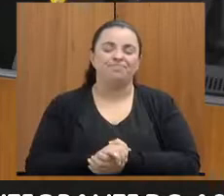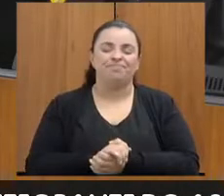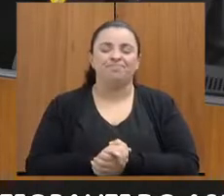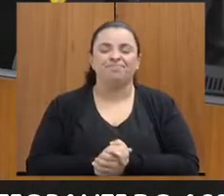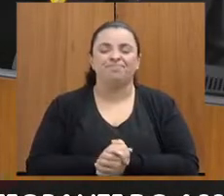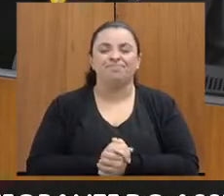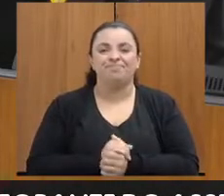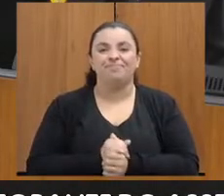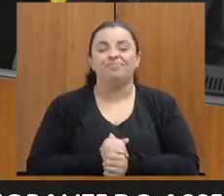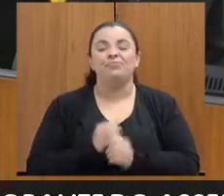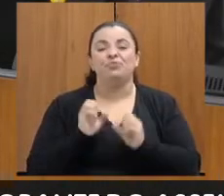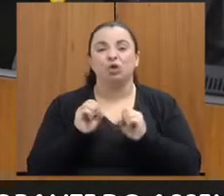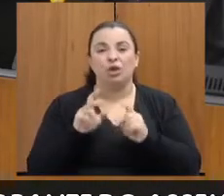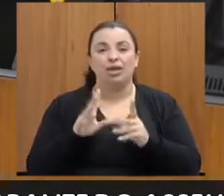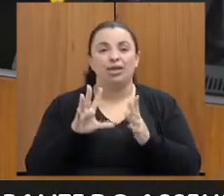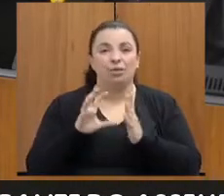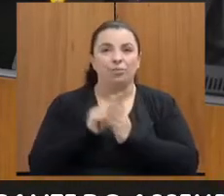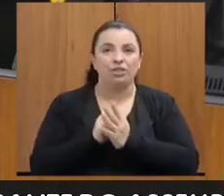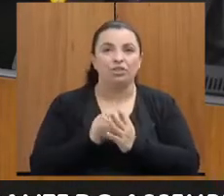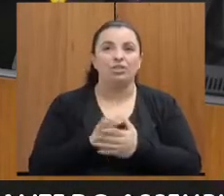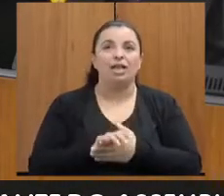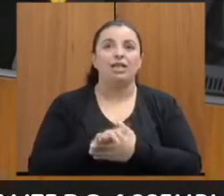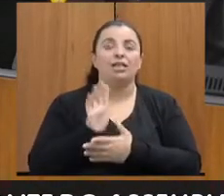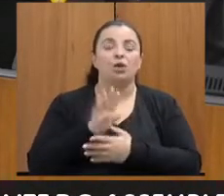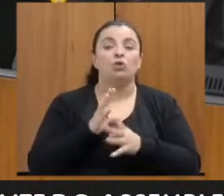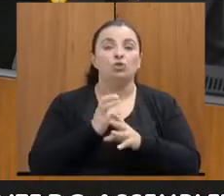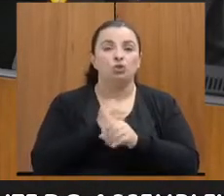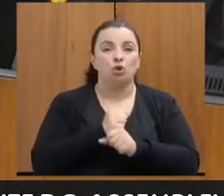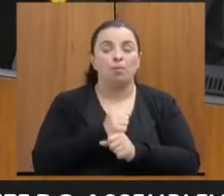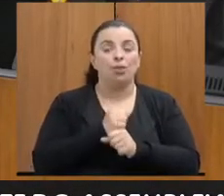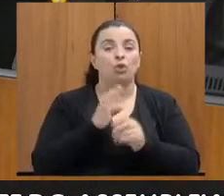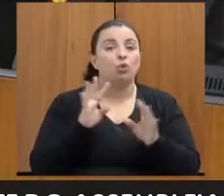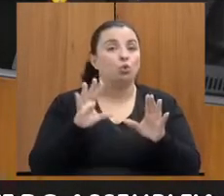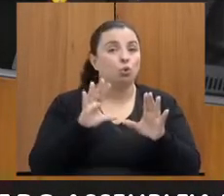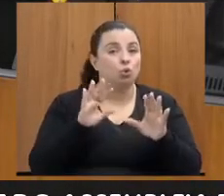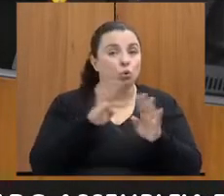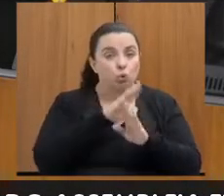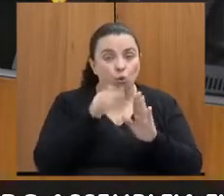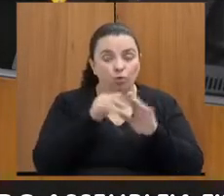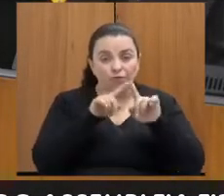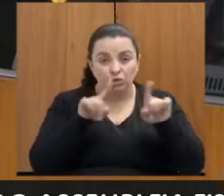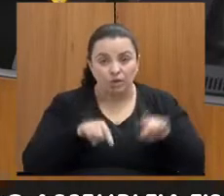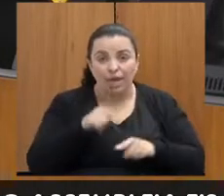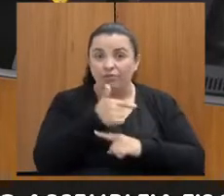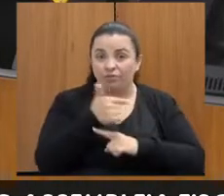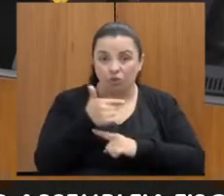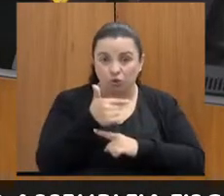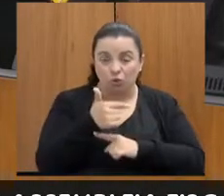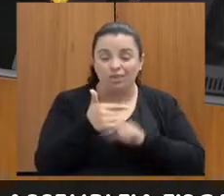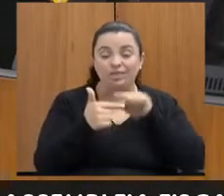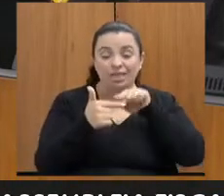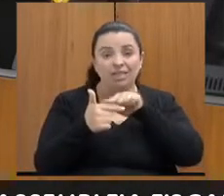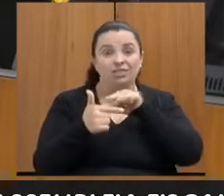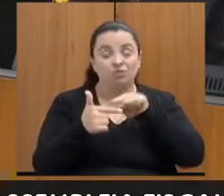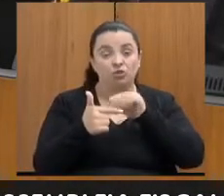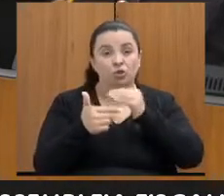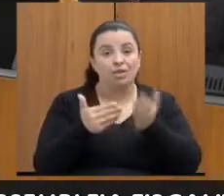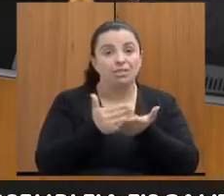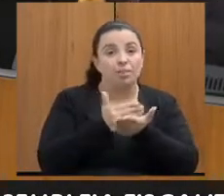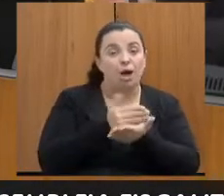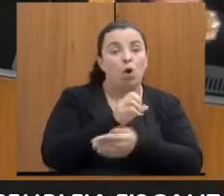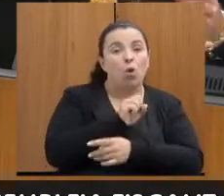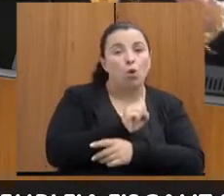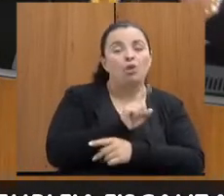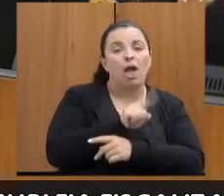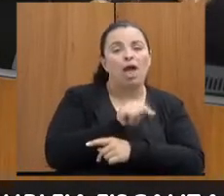Então, vamos lá. Para fins de registro, são 22 servidores e desses 22, 8 mulheres. Doutora Kiri, lá